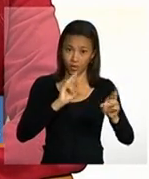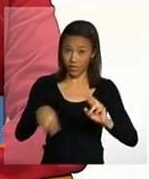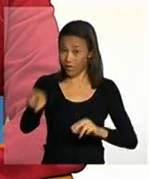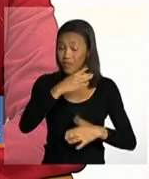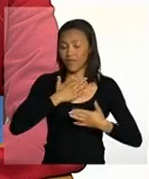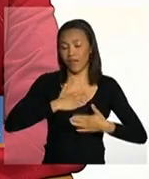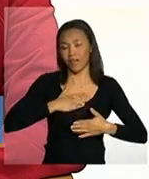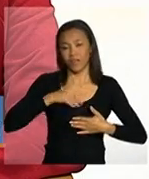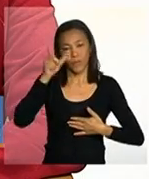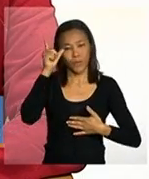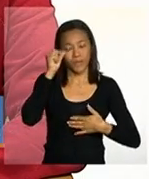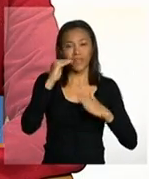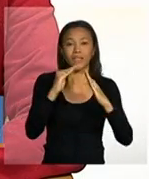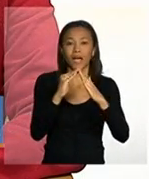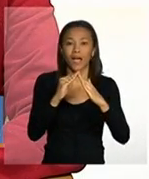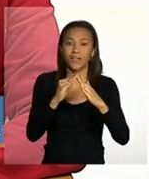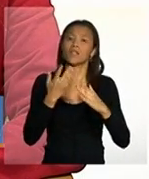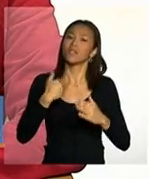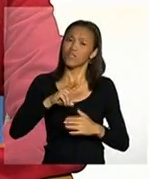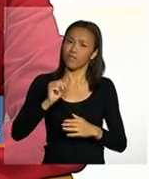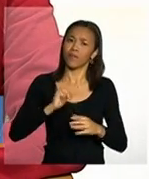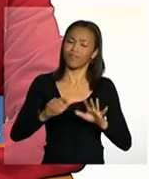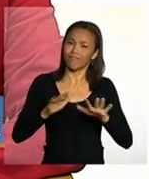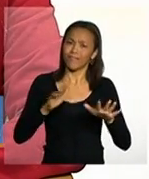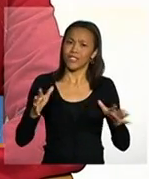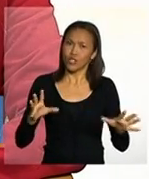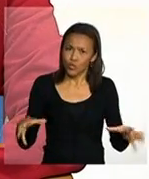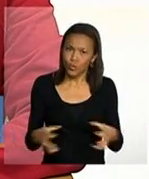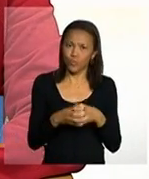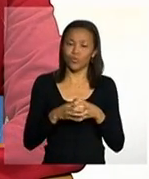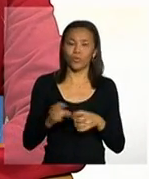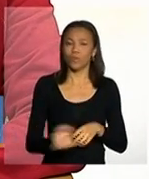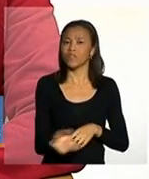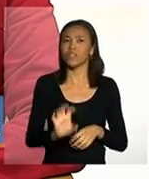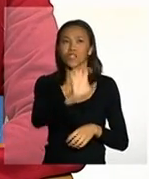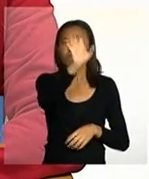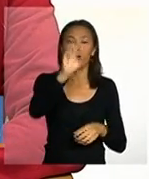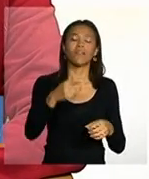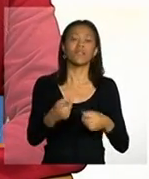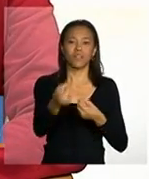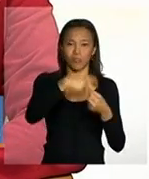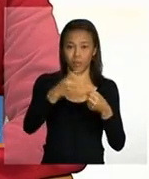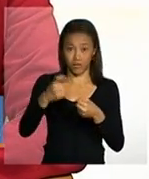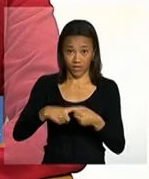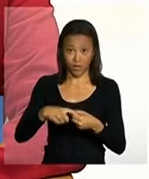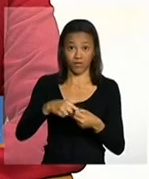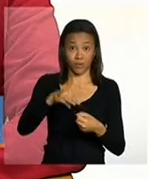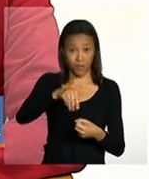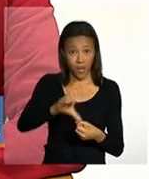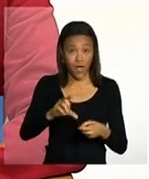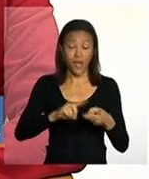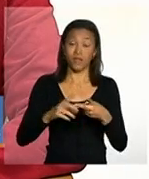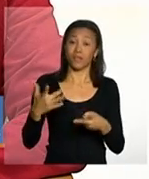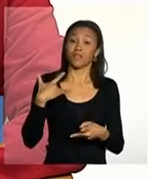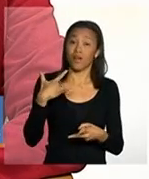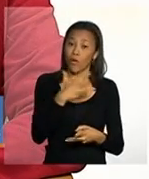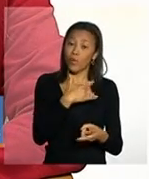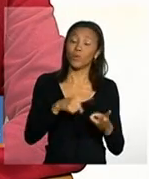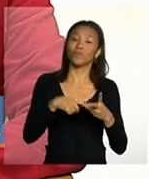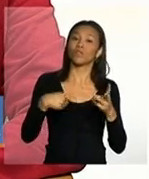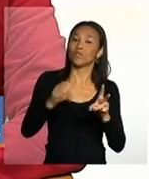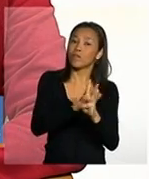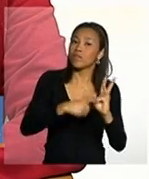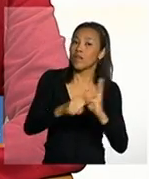tranquilo que a gente vai responder e vamos estar mobilizados junto com os estados os parceiros da educação da saúde da assistência social